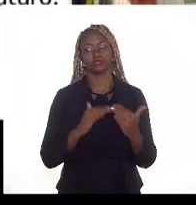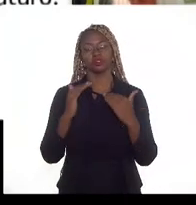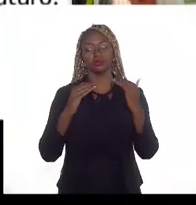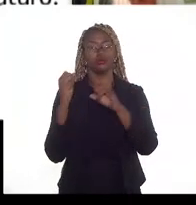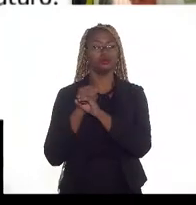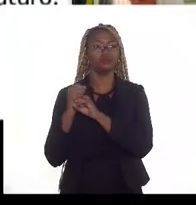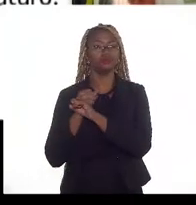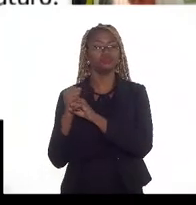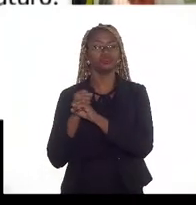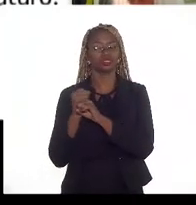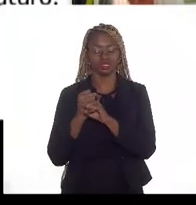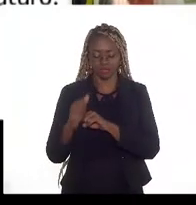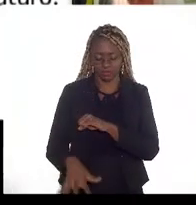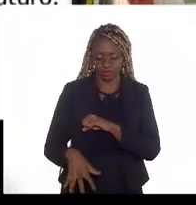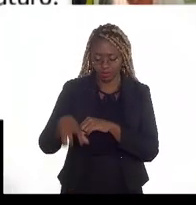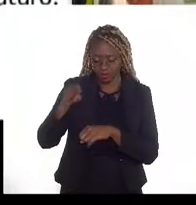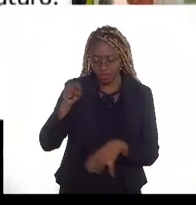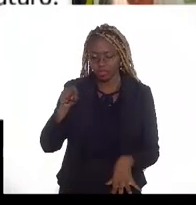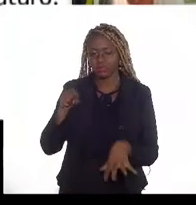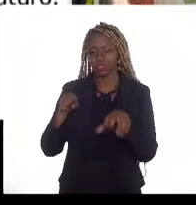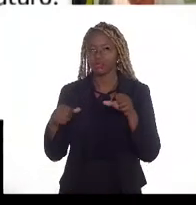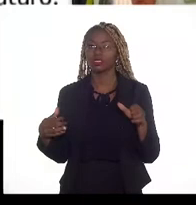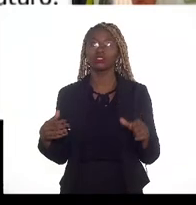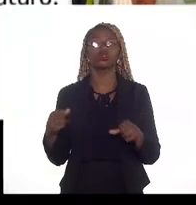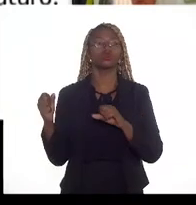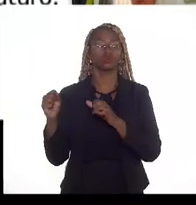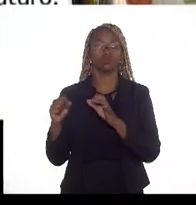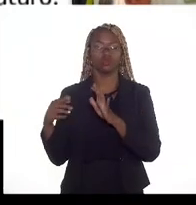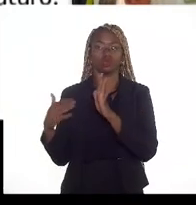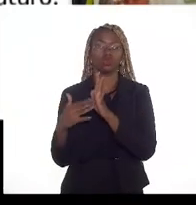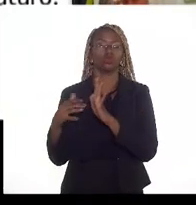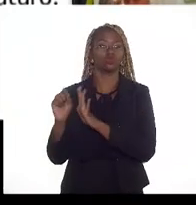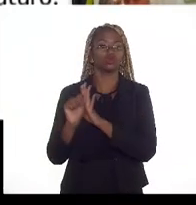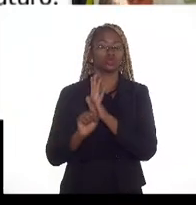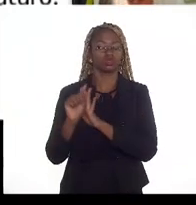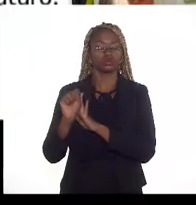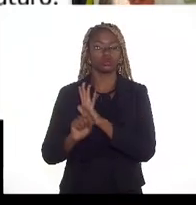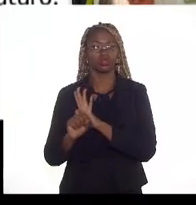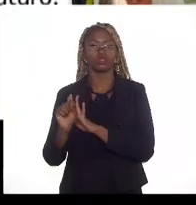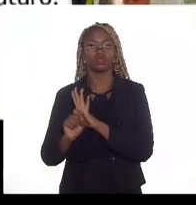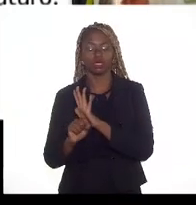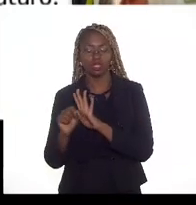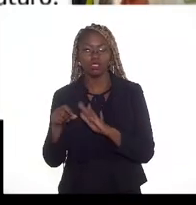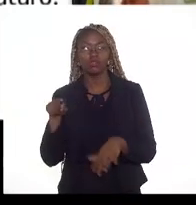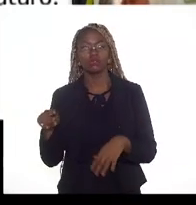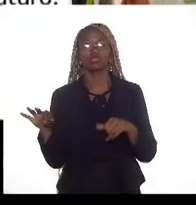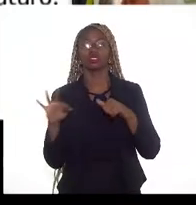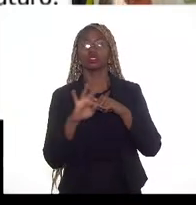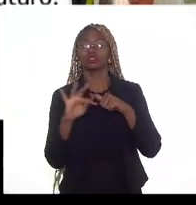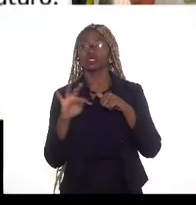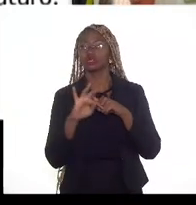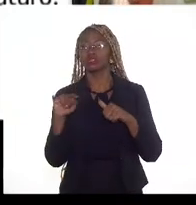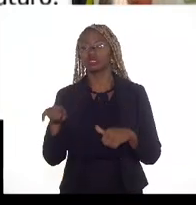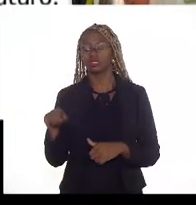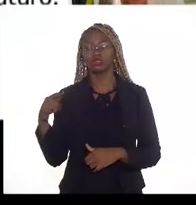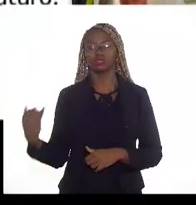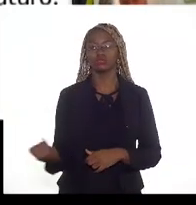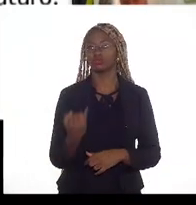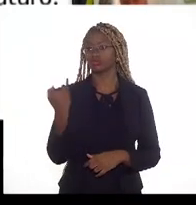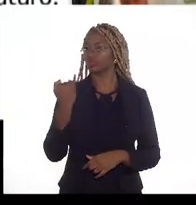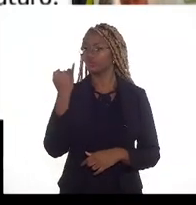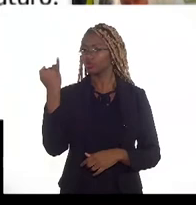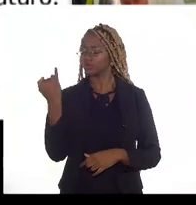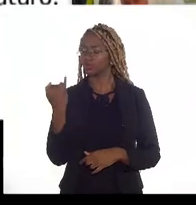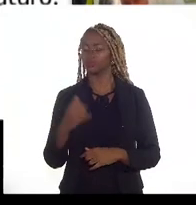exploração, desde no último século, foi técnicas para aumentar esse fator. E